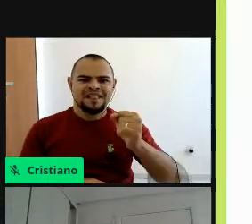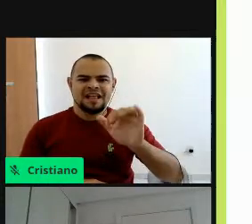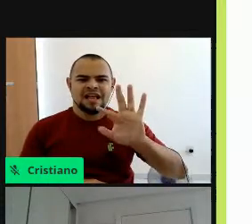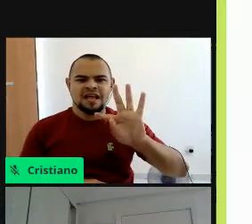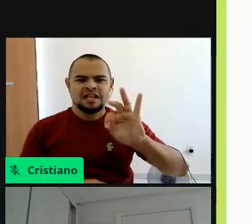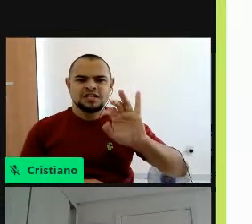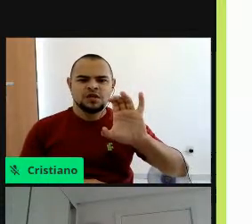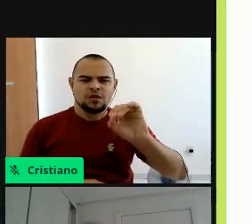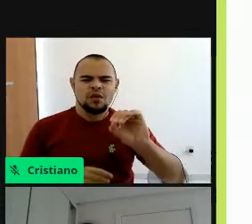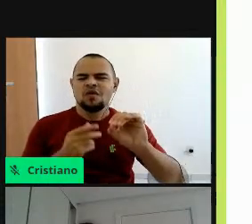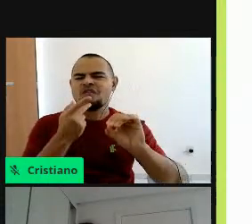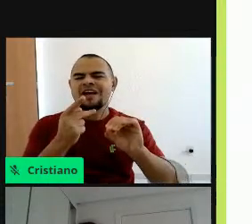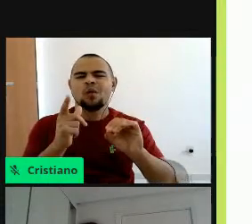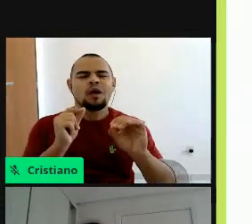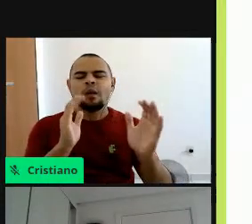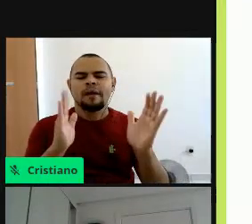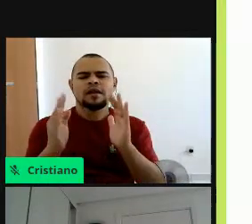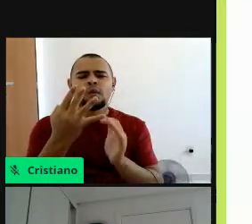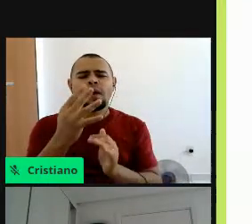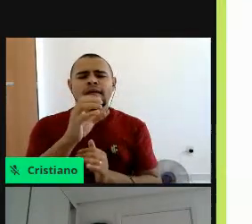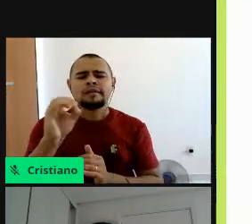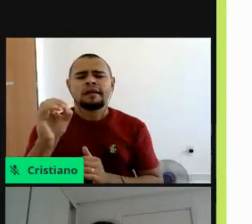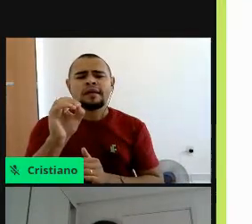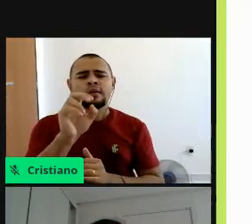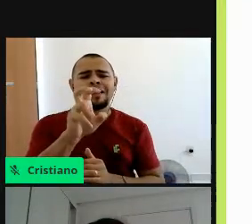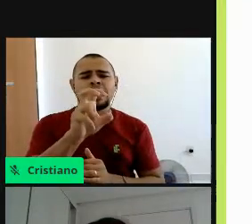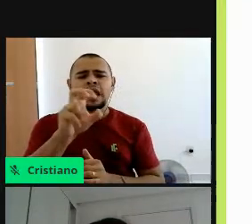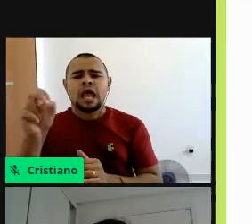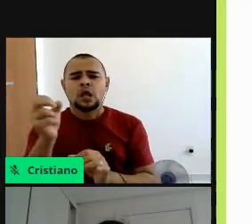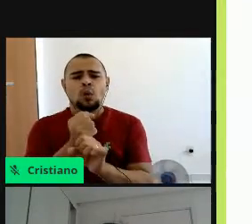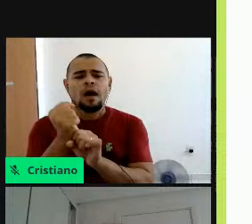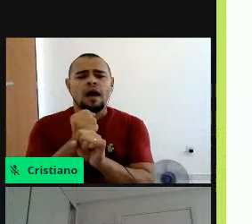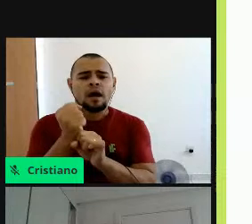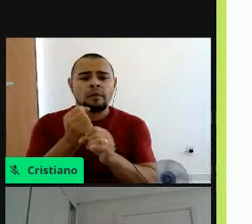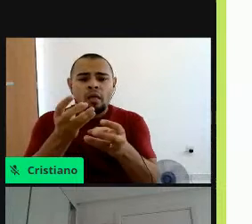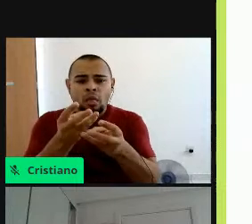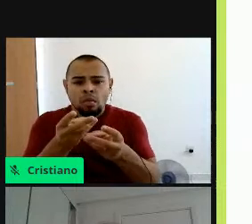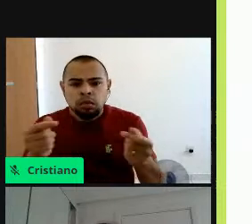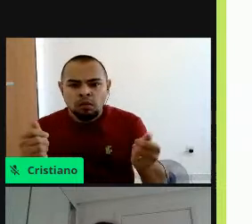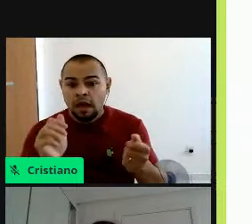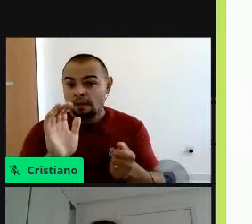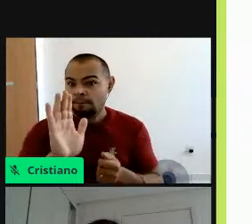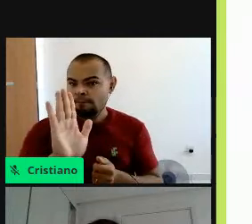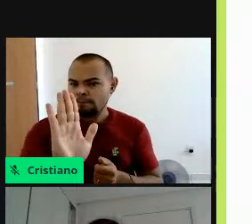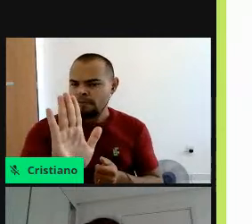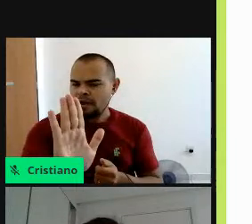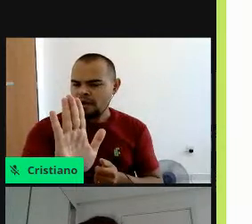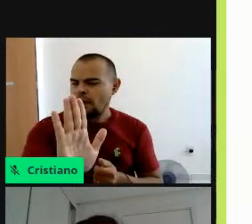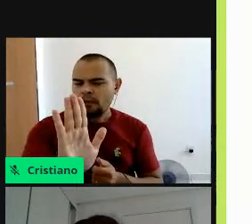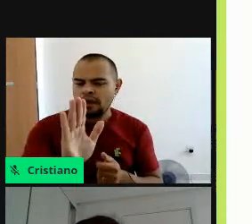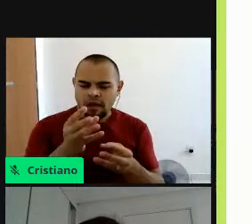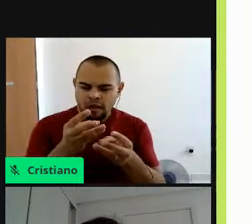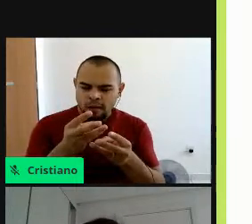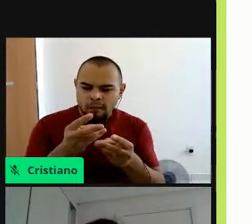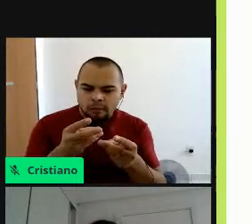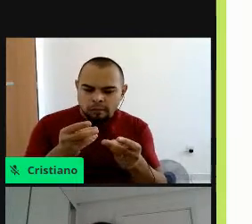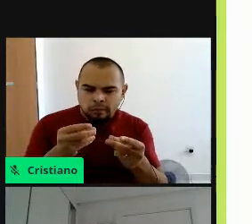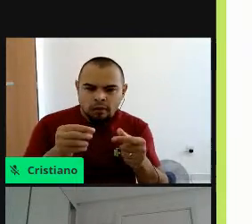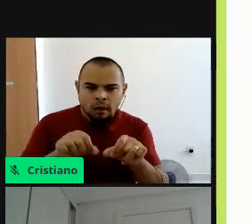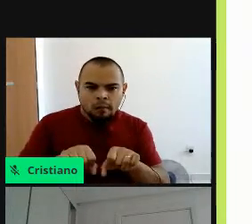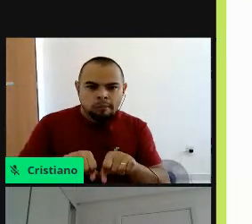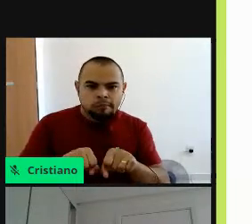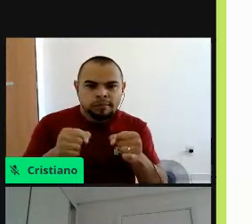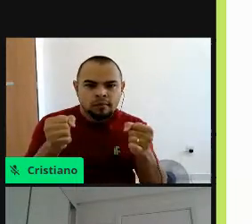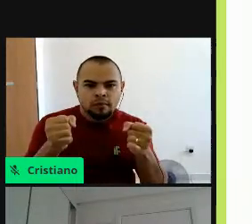400, 450, 500 anos. Mas, na verdade, essa decomposição é uma fragmentação, é uma quebra do plástico,